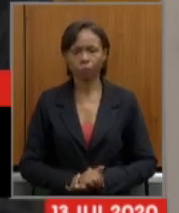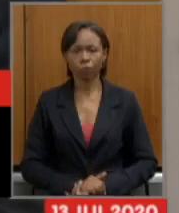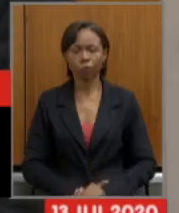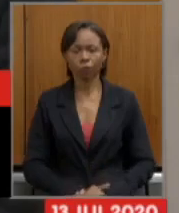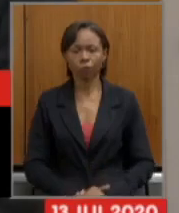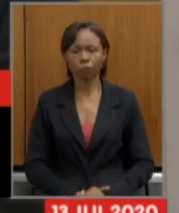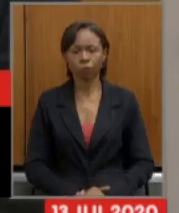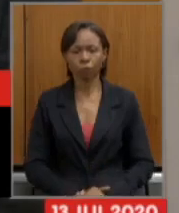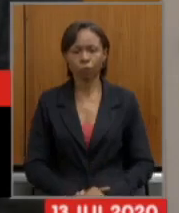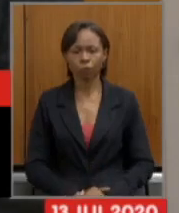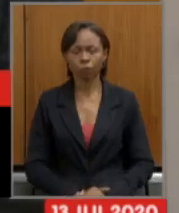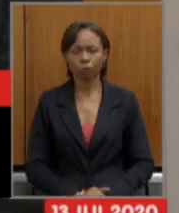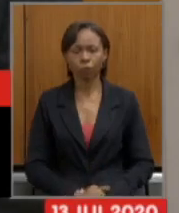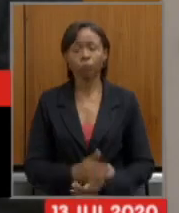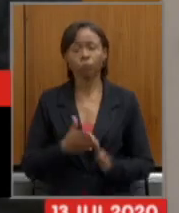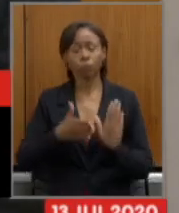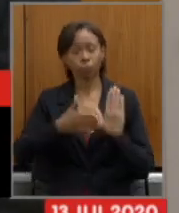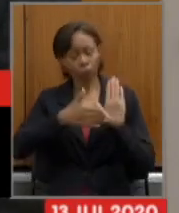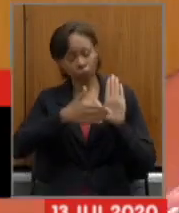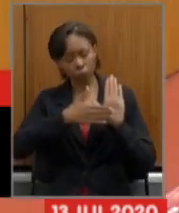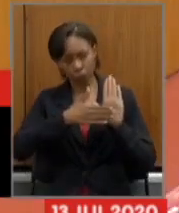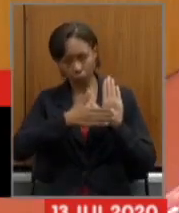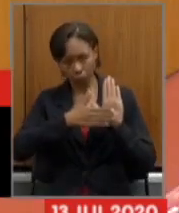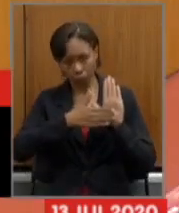A nossa proposta